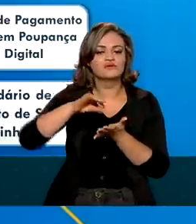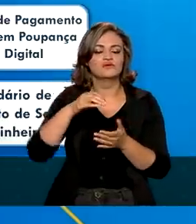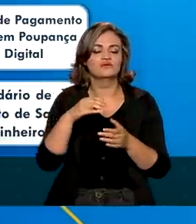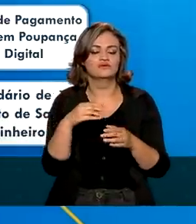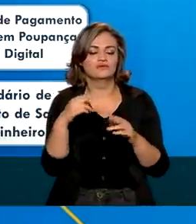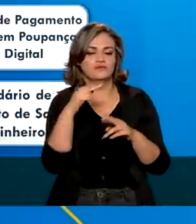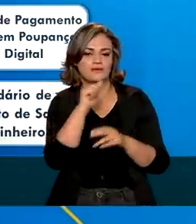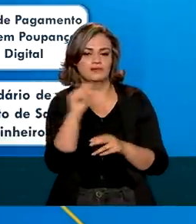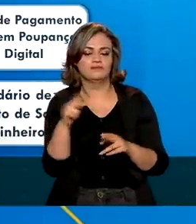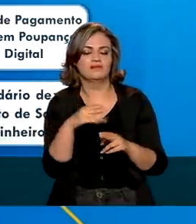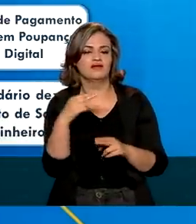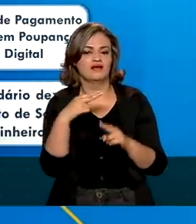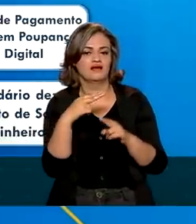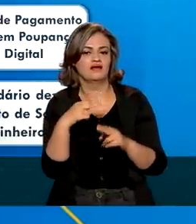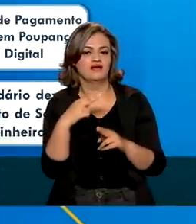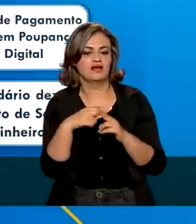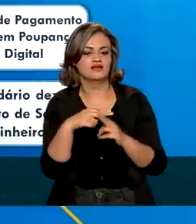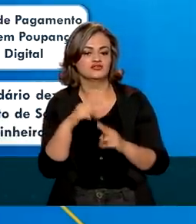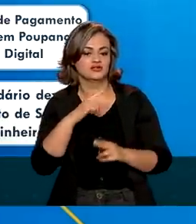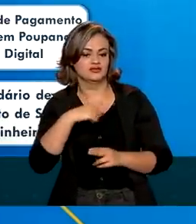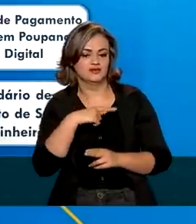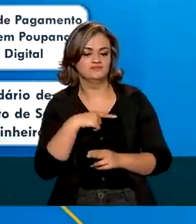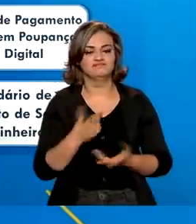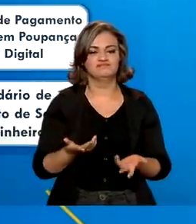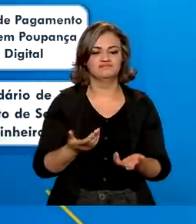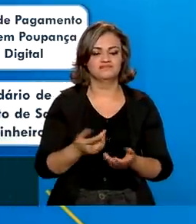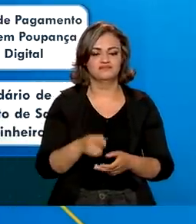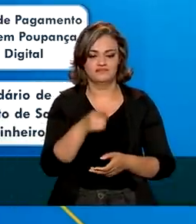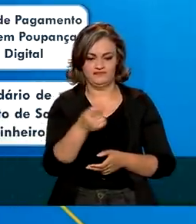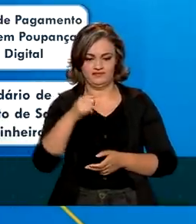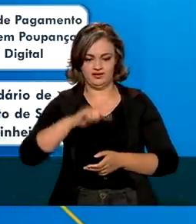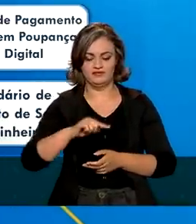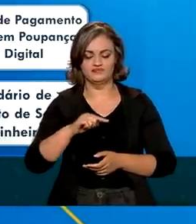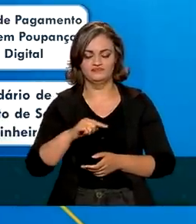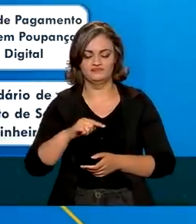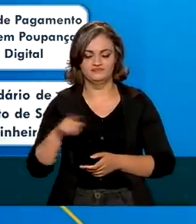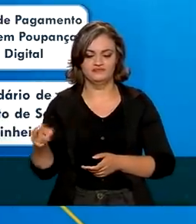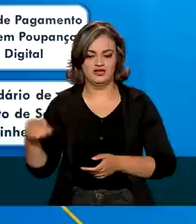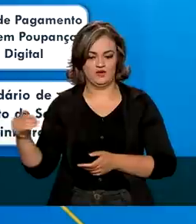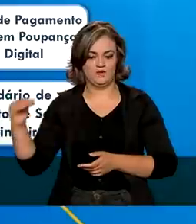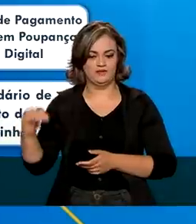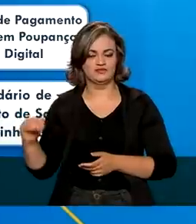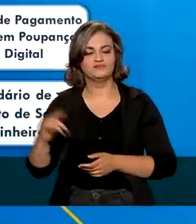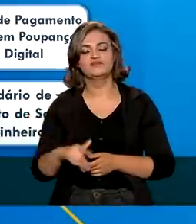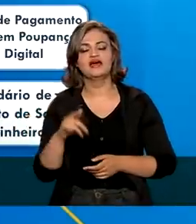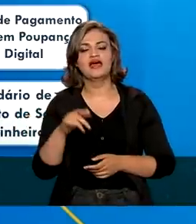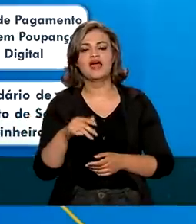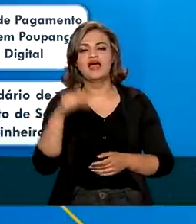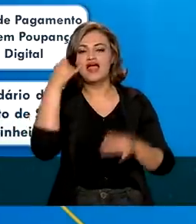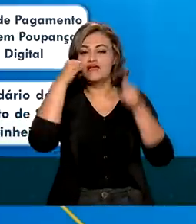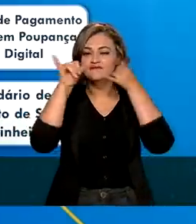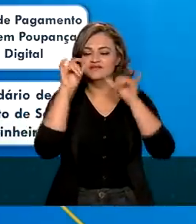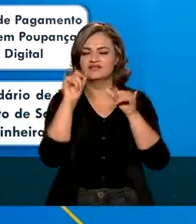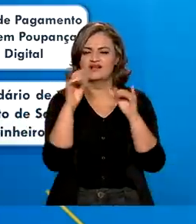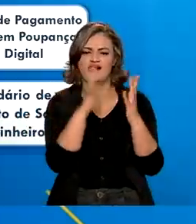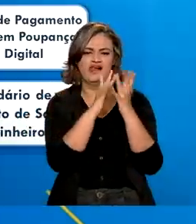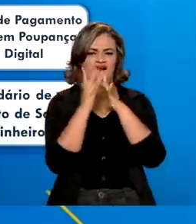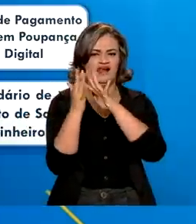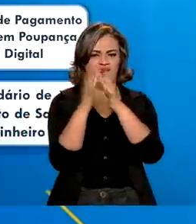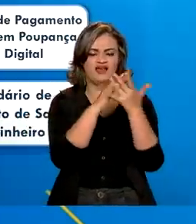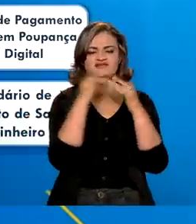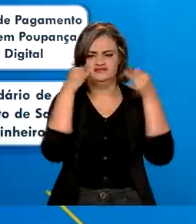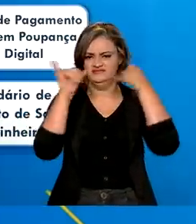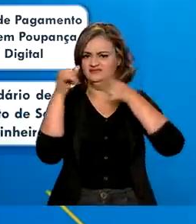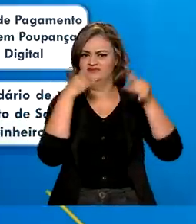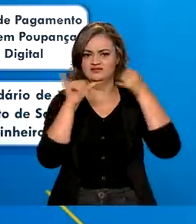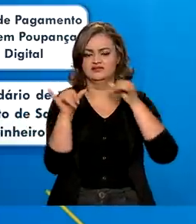Caixa Tem. Em um momento tão delicado como esse, é importante que os beneficiários evitem aglomerações, sigam evitando as